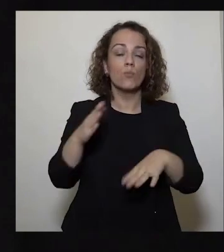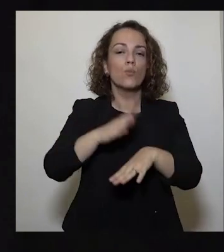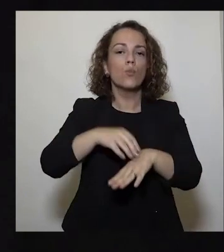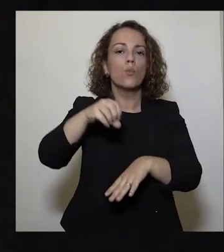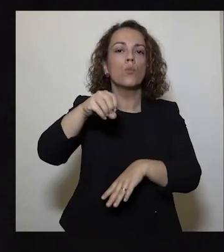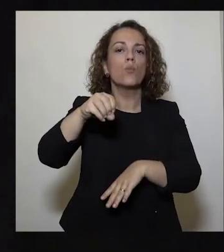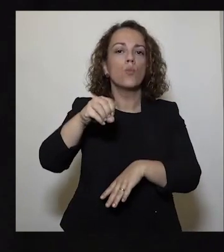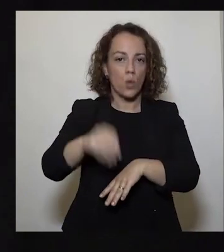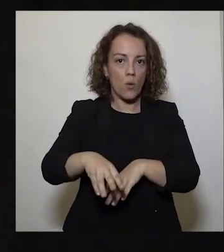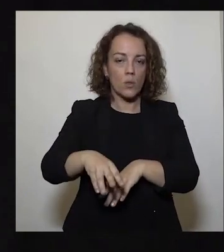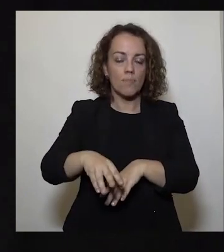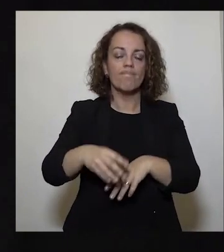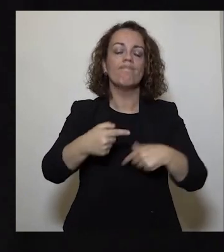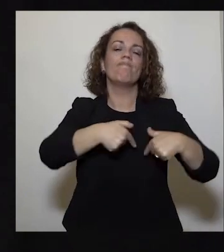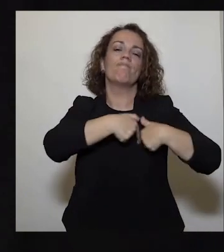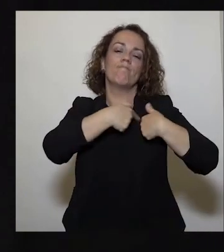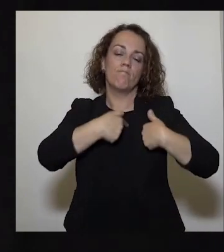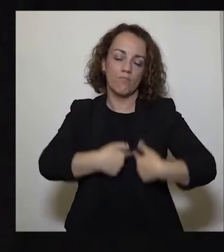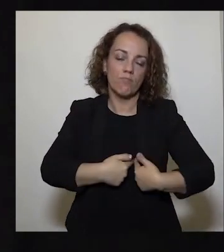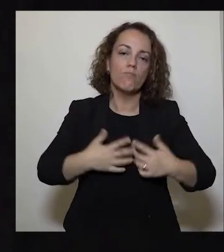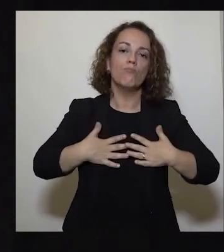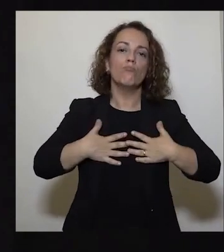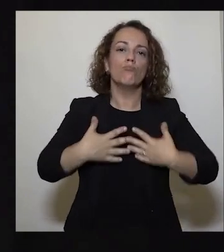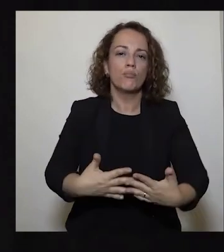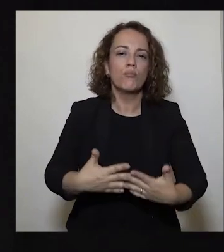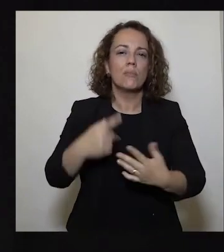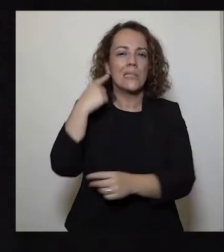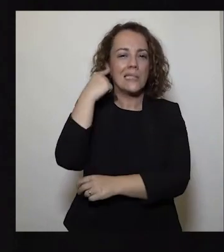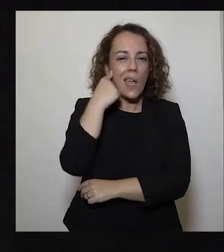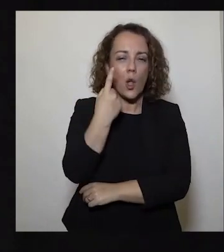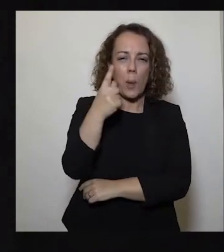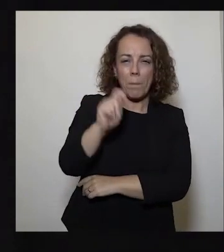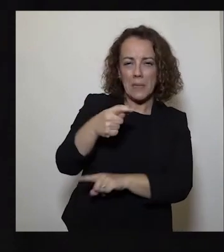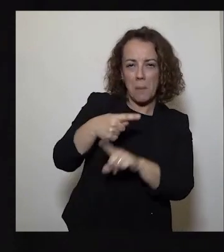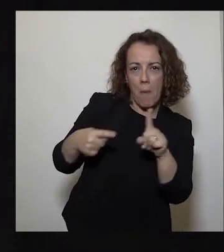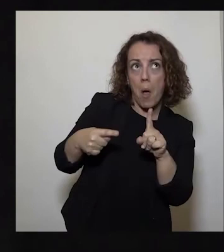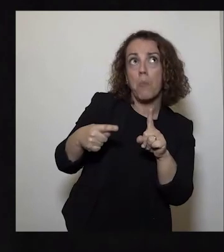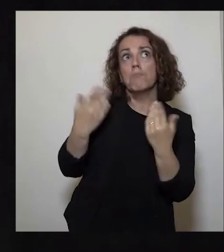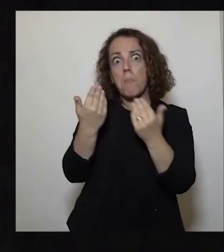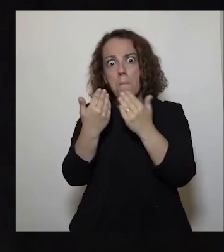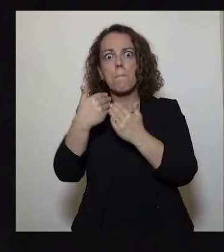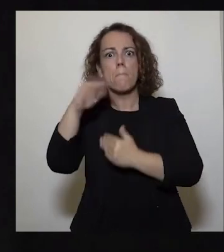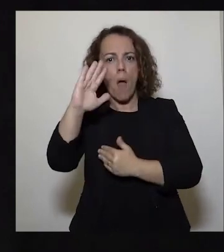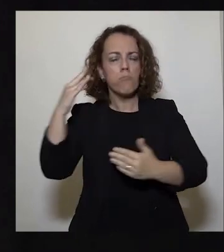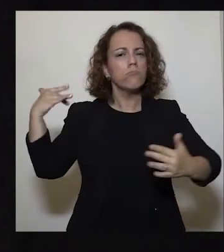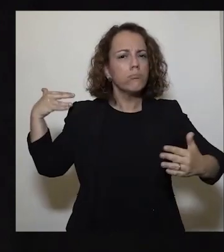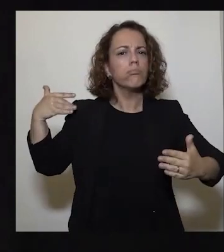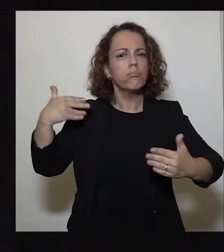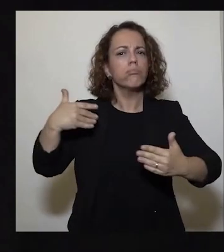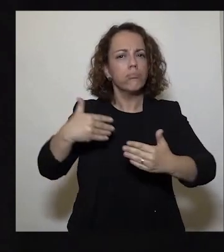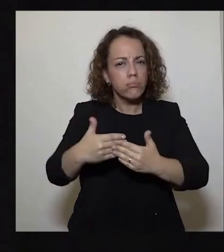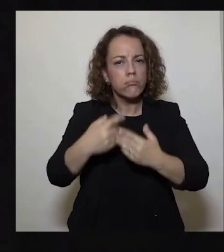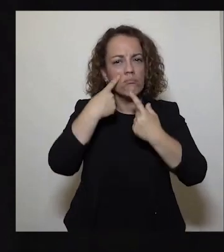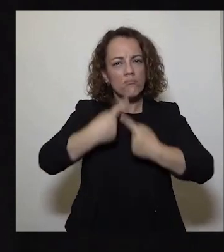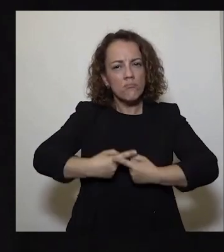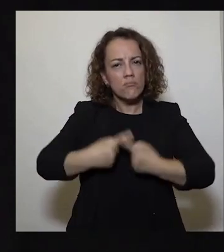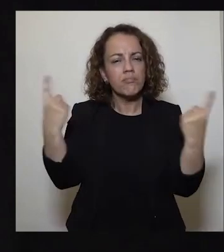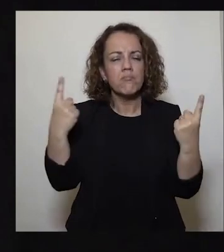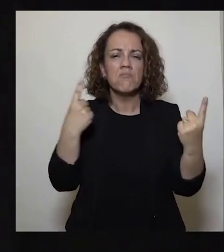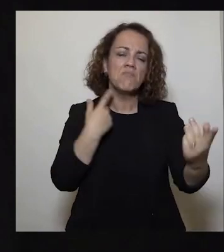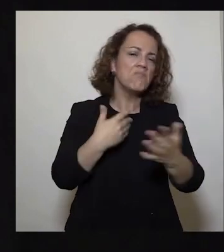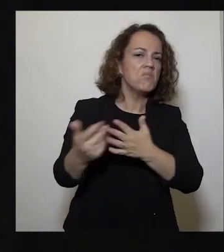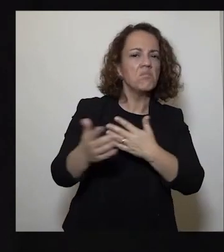também da dedicação daqueles que há mês e meio ou mais demonstram que não tem preço